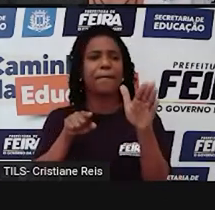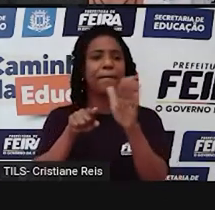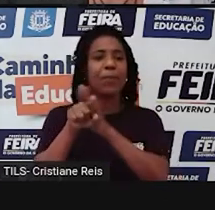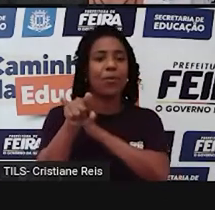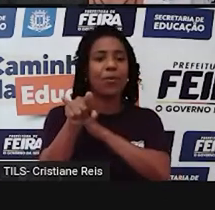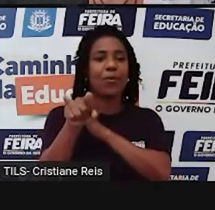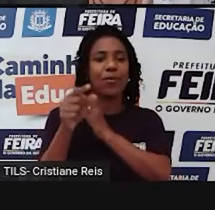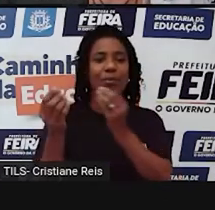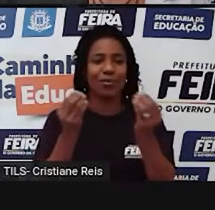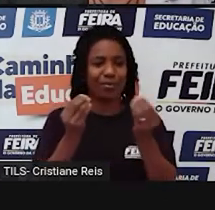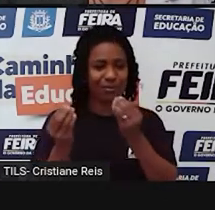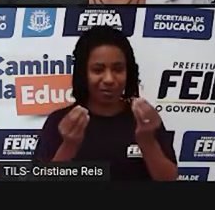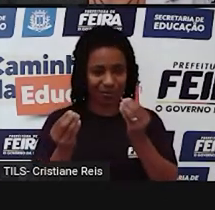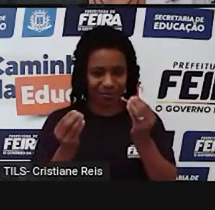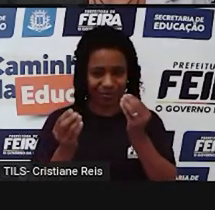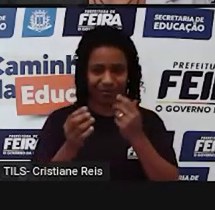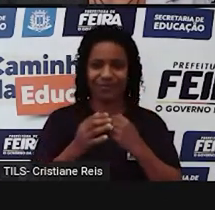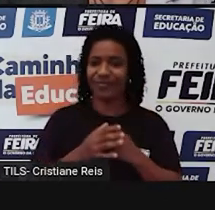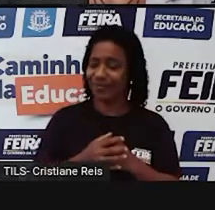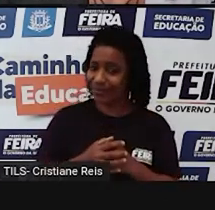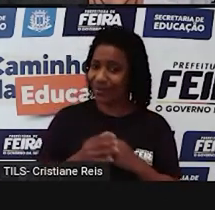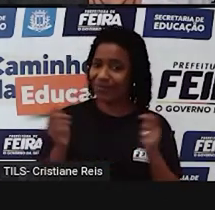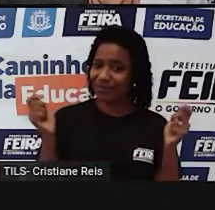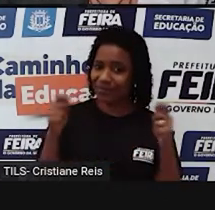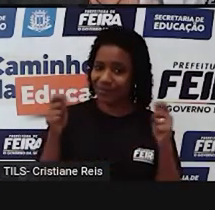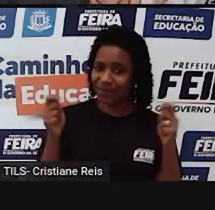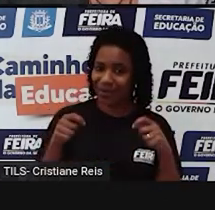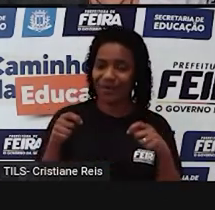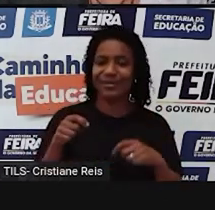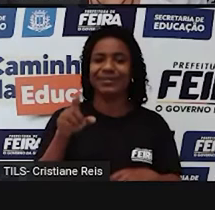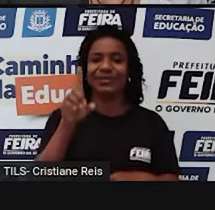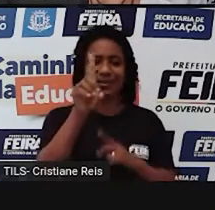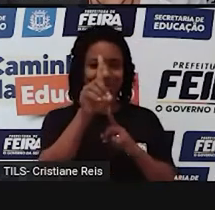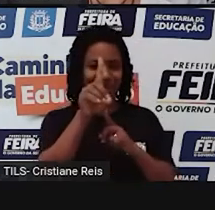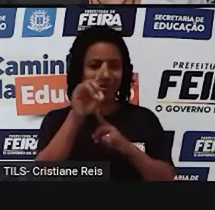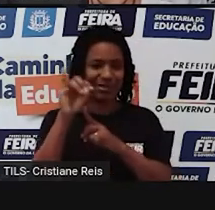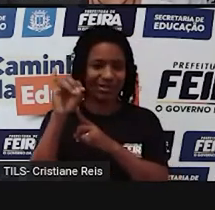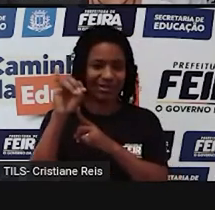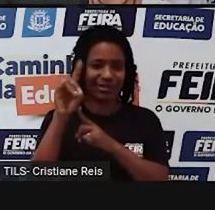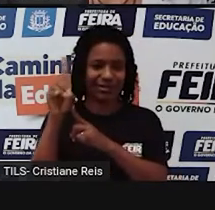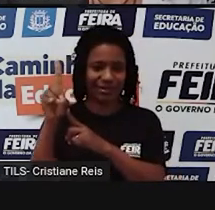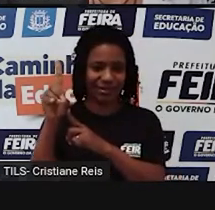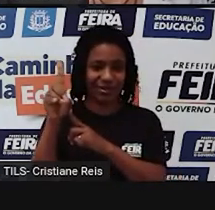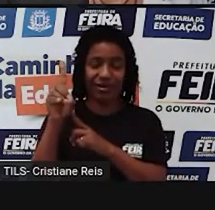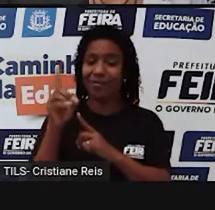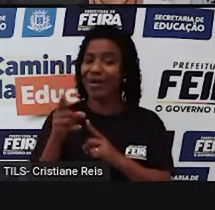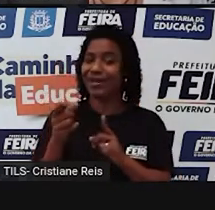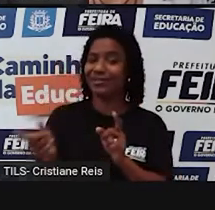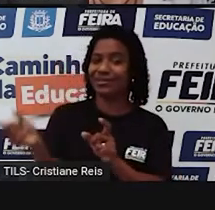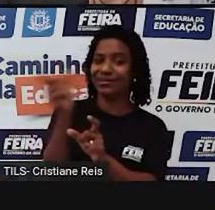utilizar o auxiliar did. Mas esse auxiliar, ele virá no início da frase.